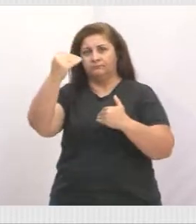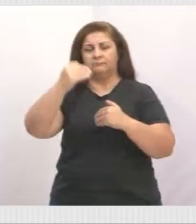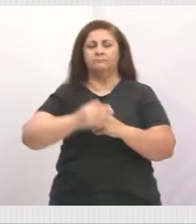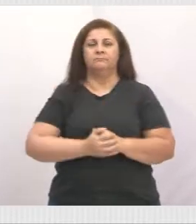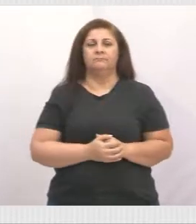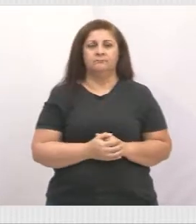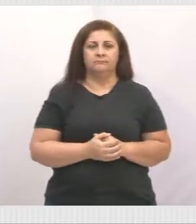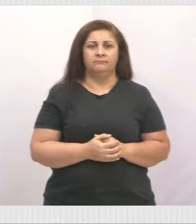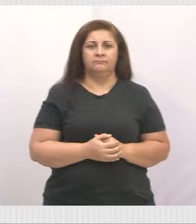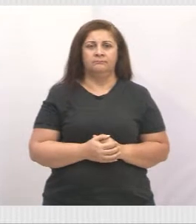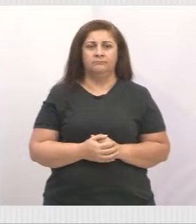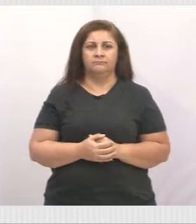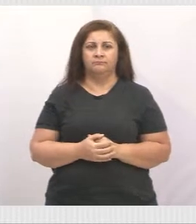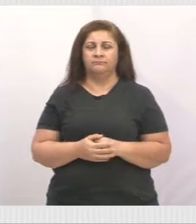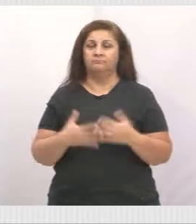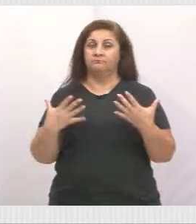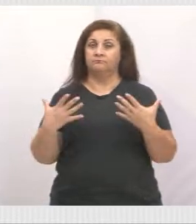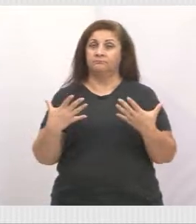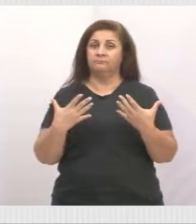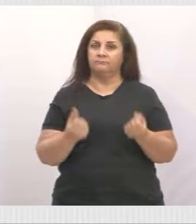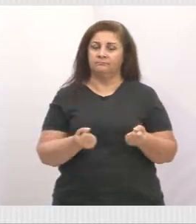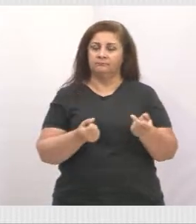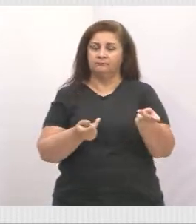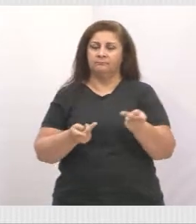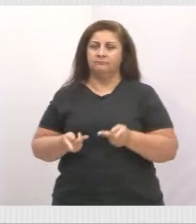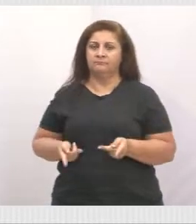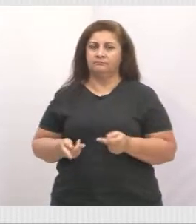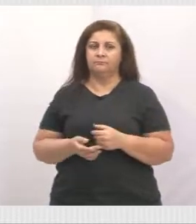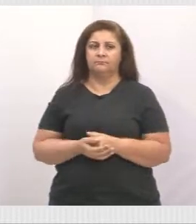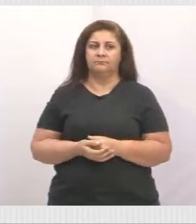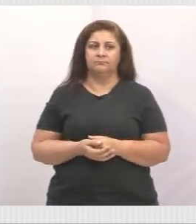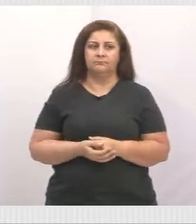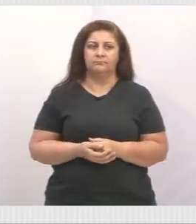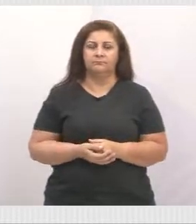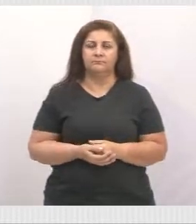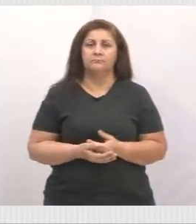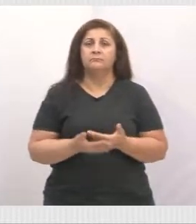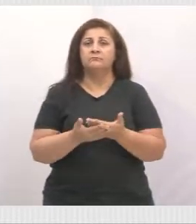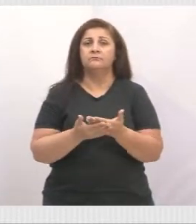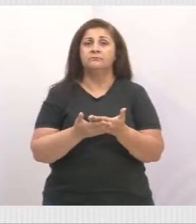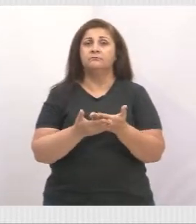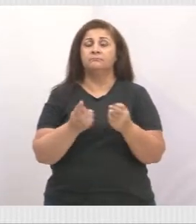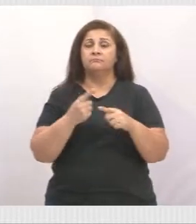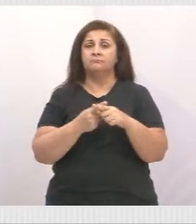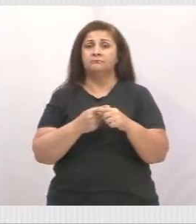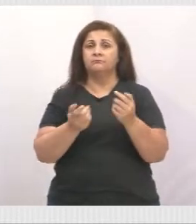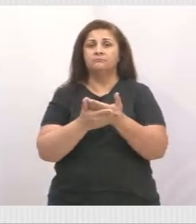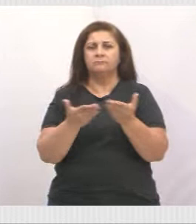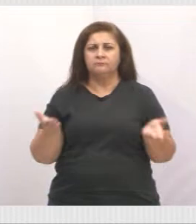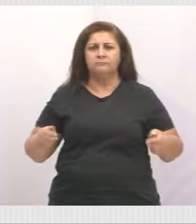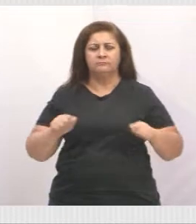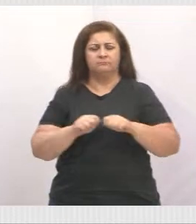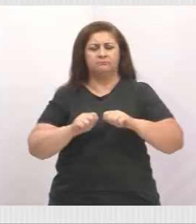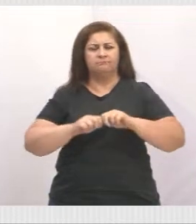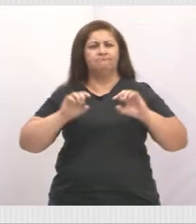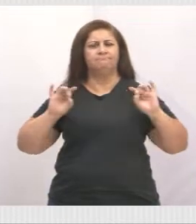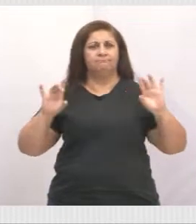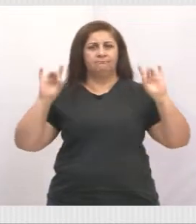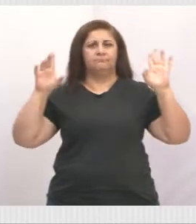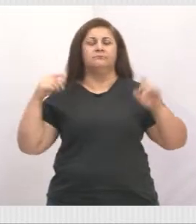nos aceito o convite. que vocês fazem a diferença em nossa cidade. Não